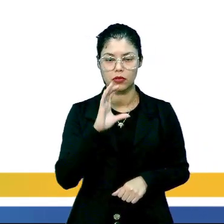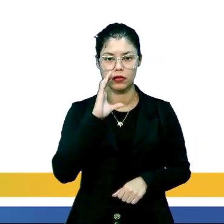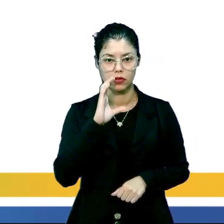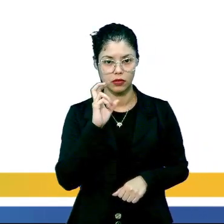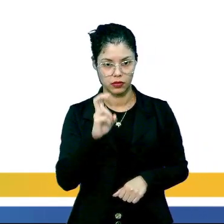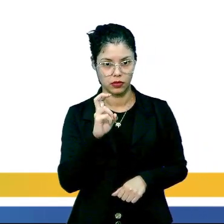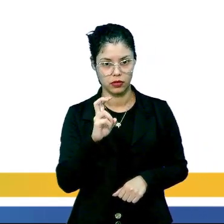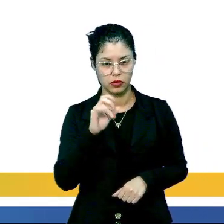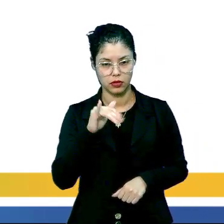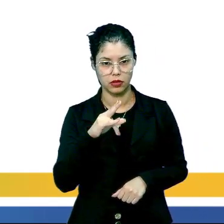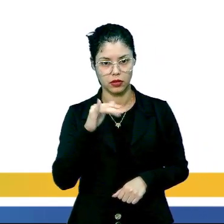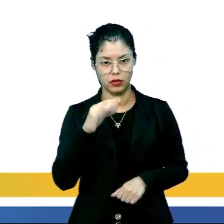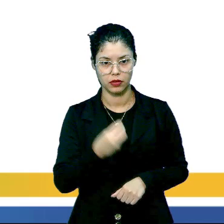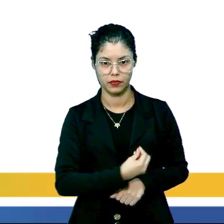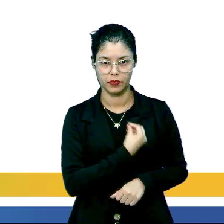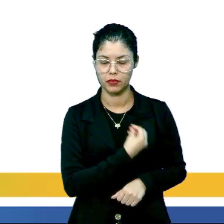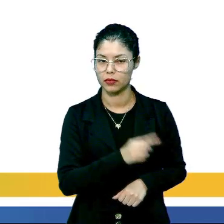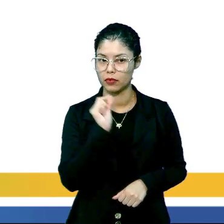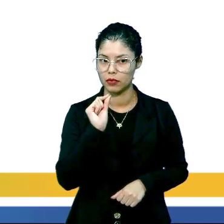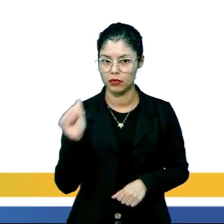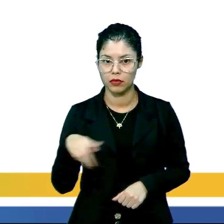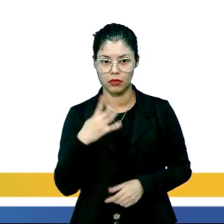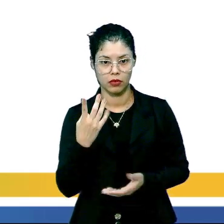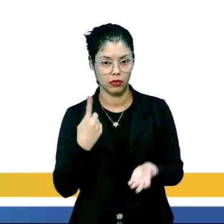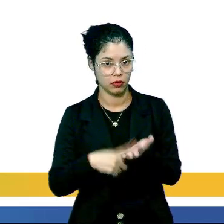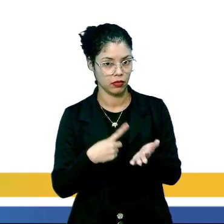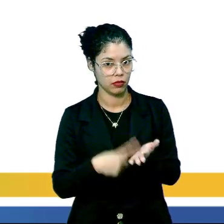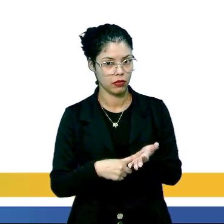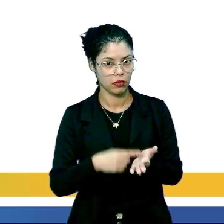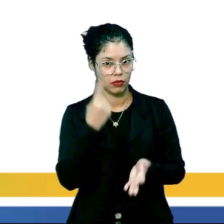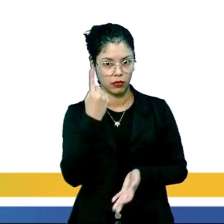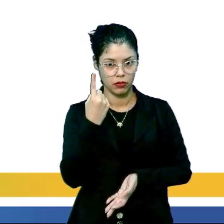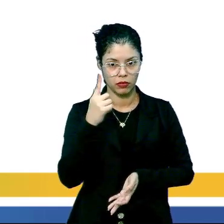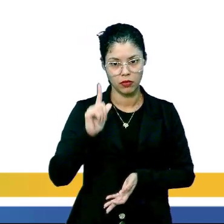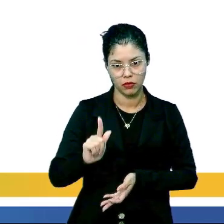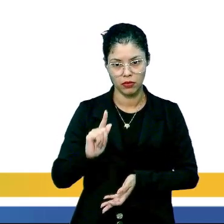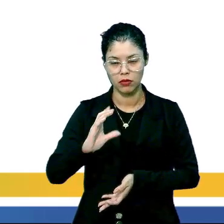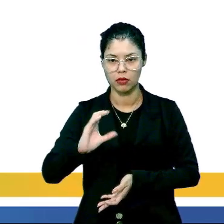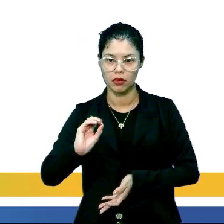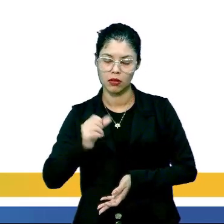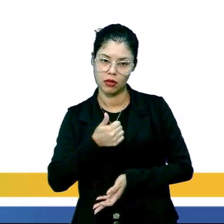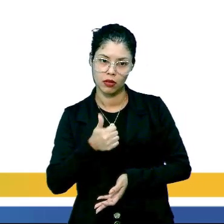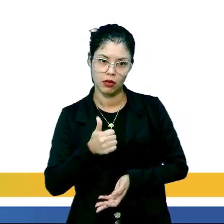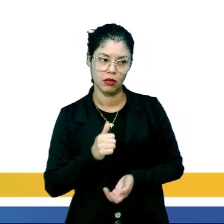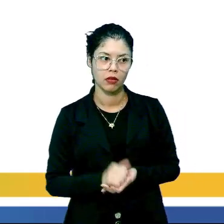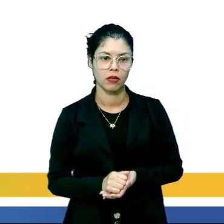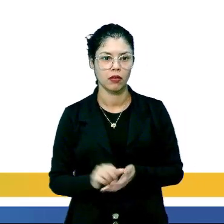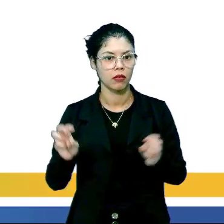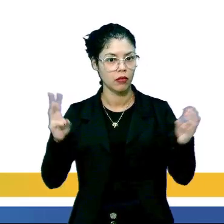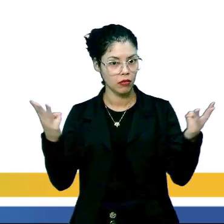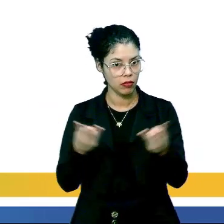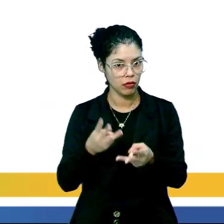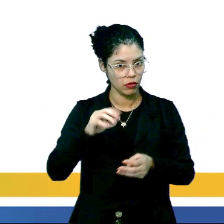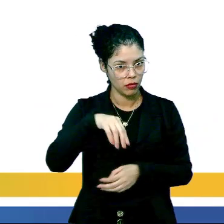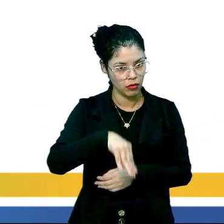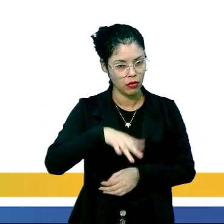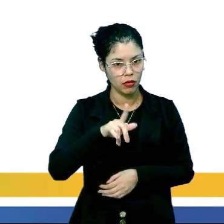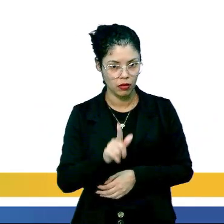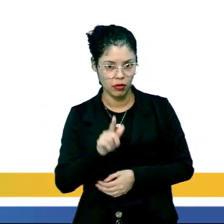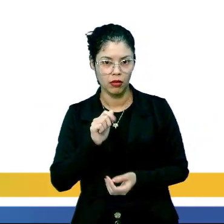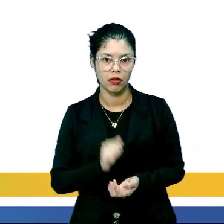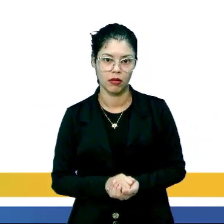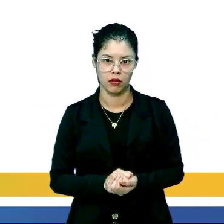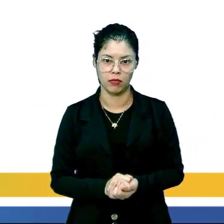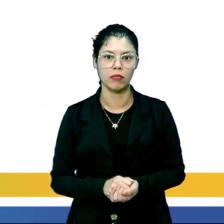5 meia-vidas é. Considerando que o medicamento contém 1 grama de carbono 11, a massa em miligramas do